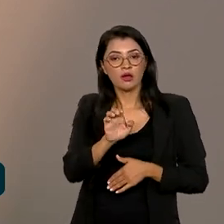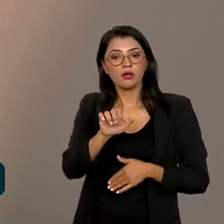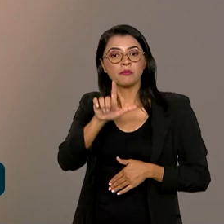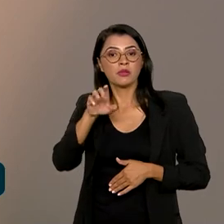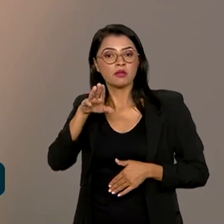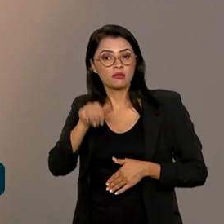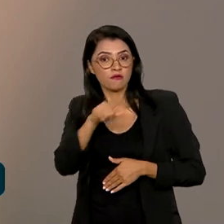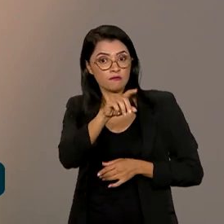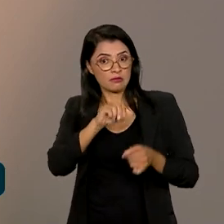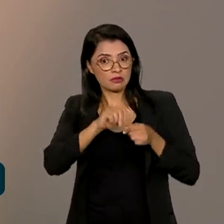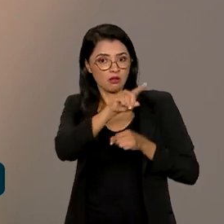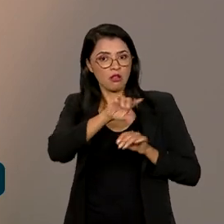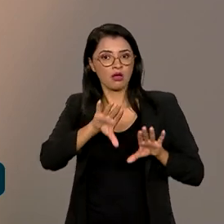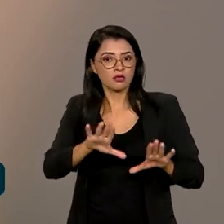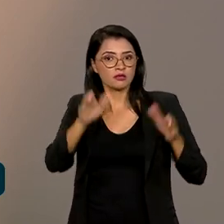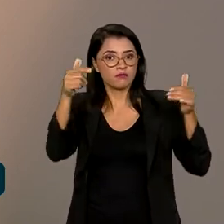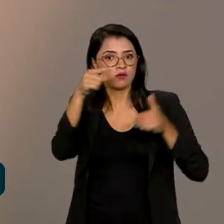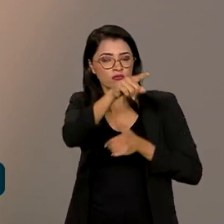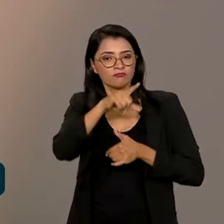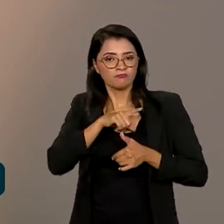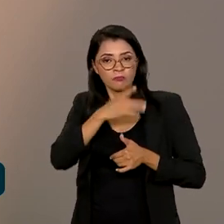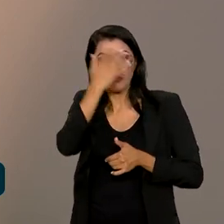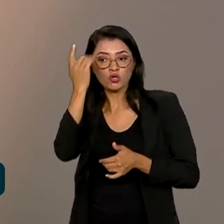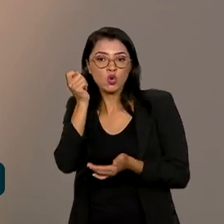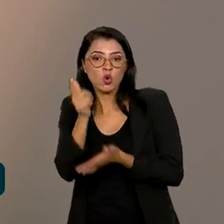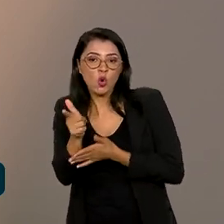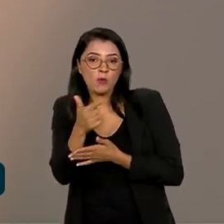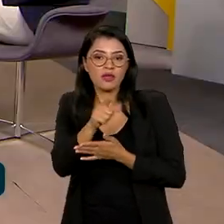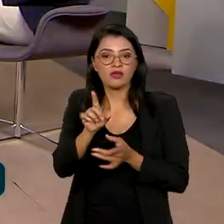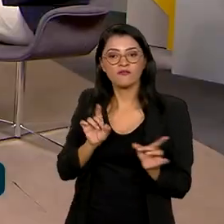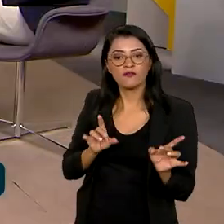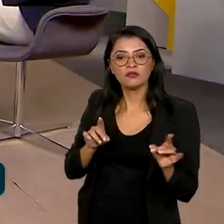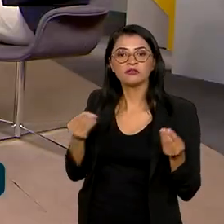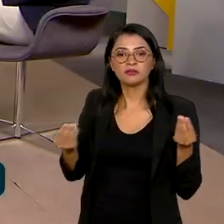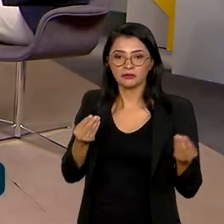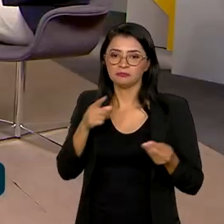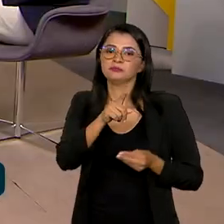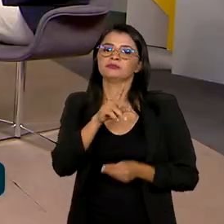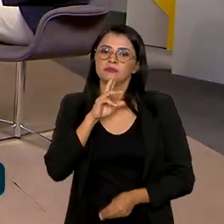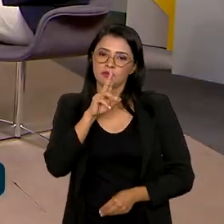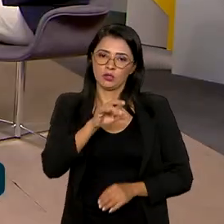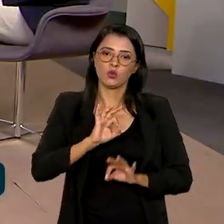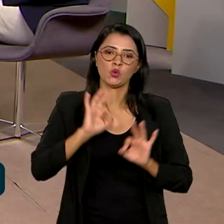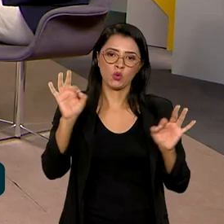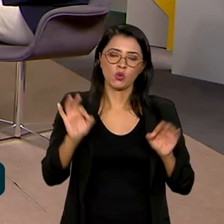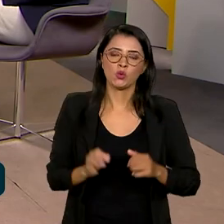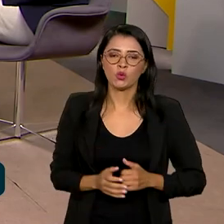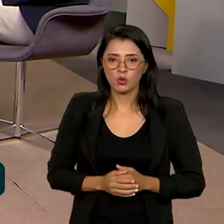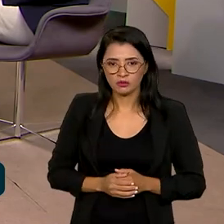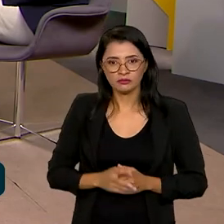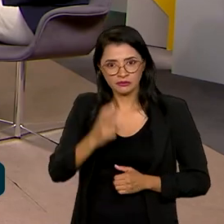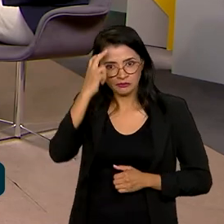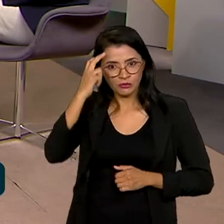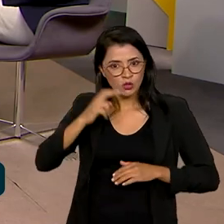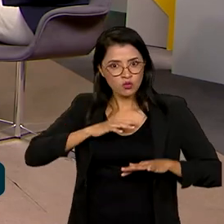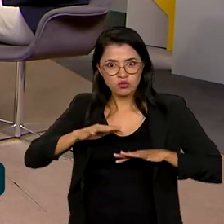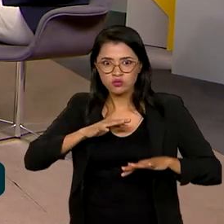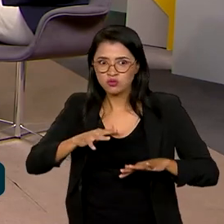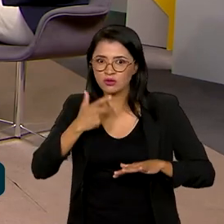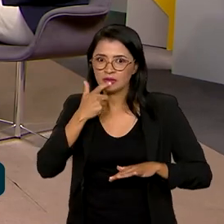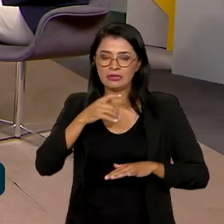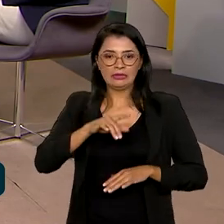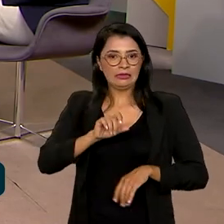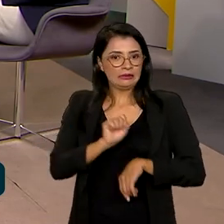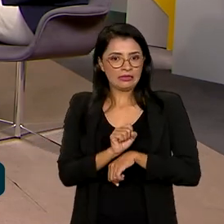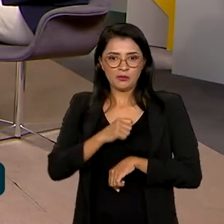encontro com o mercado de quem compra e quem vende, né? Então, o resultado é muito bom. A cultura a todo vapor. A senhora não teve tempo